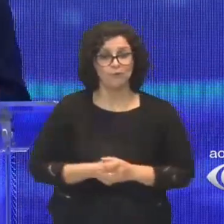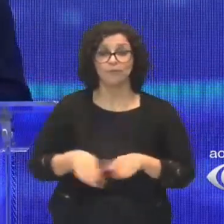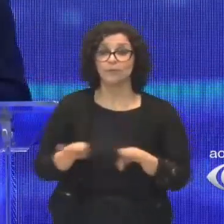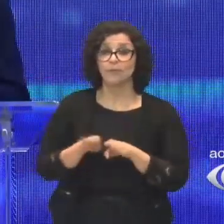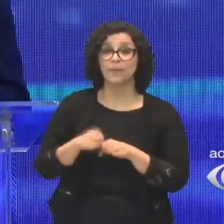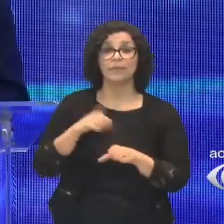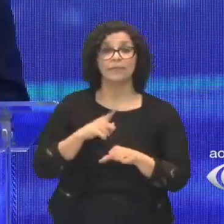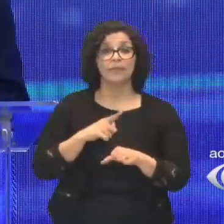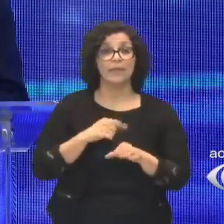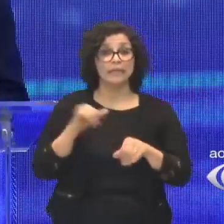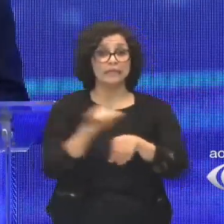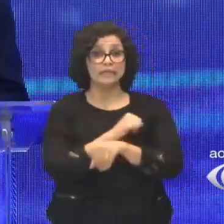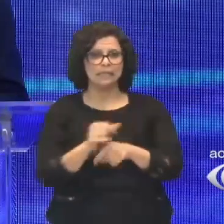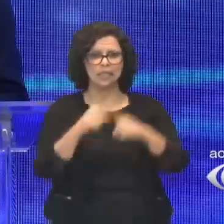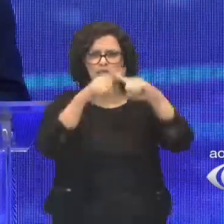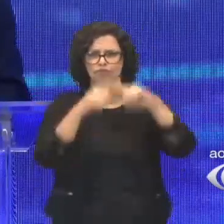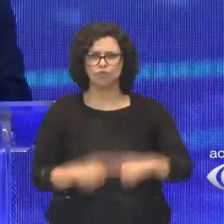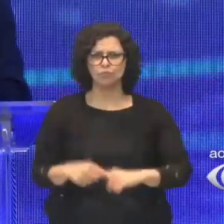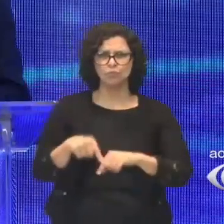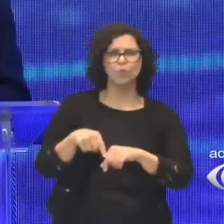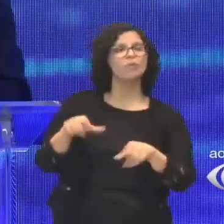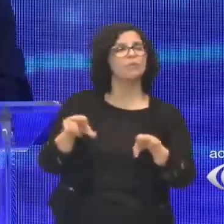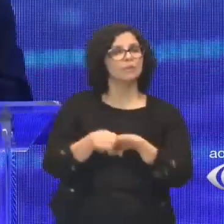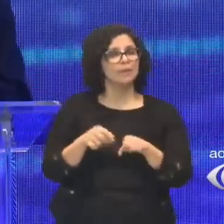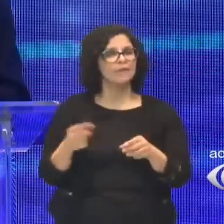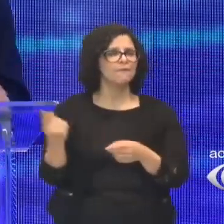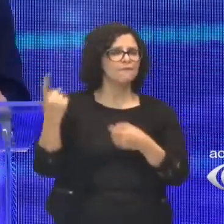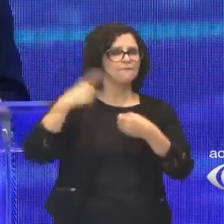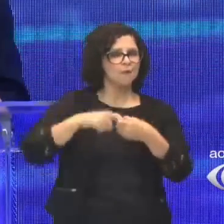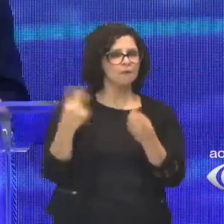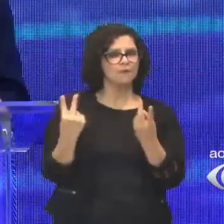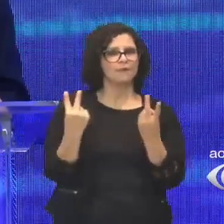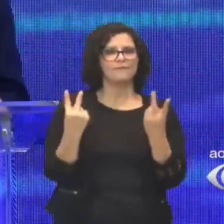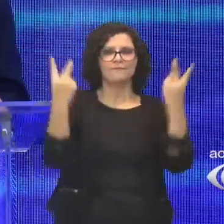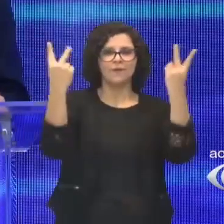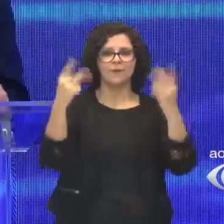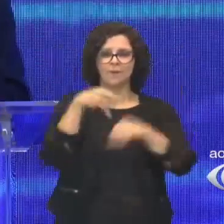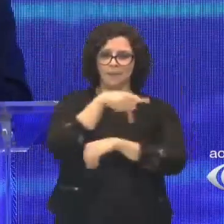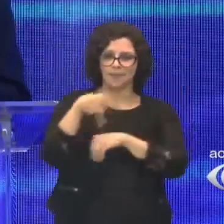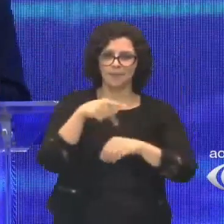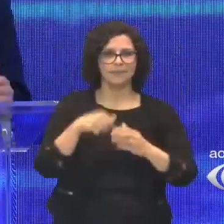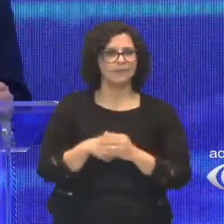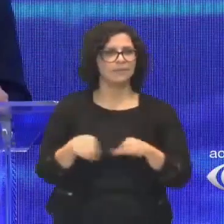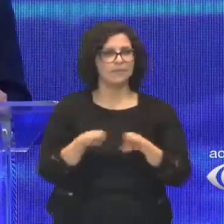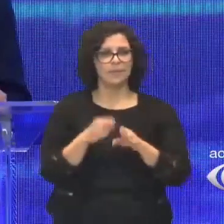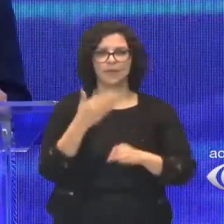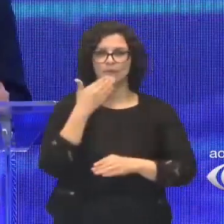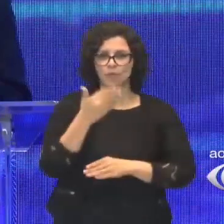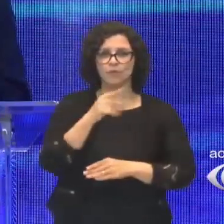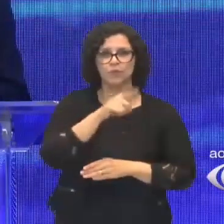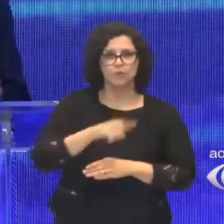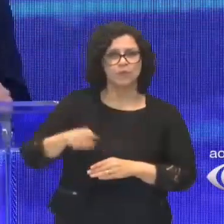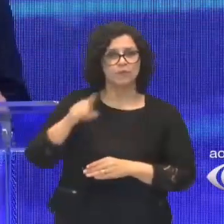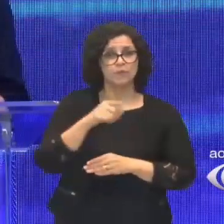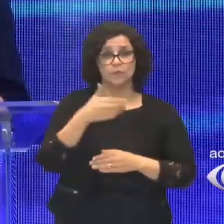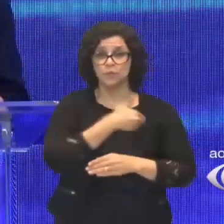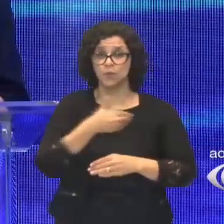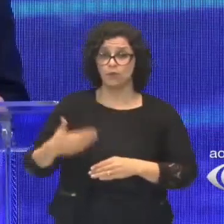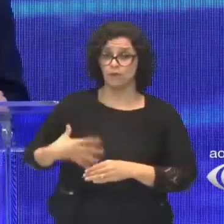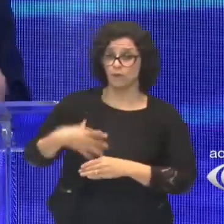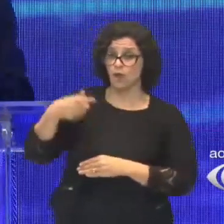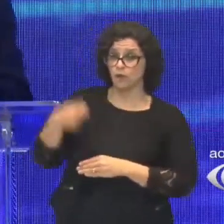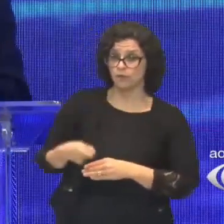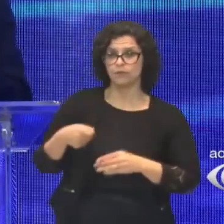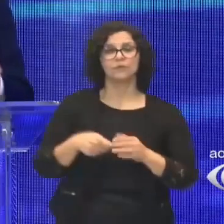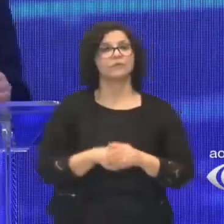abertura de mercado, competitividade e resgatado os valores da pátria. Eu quero também pedir o seu voto, o nosso governador